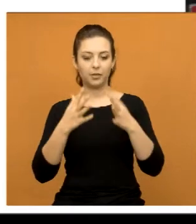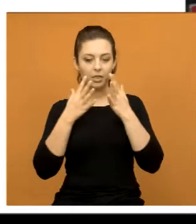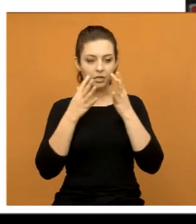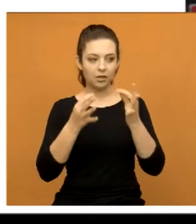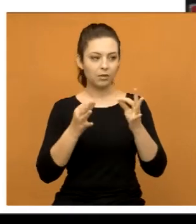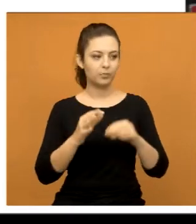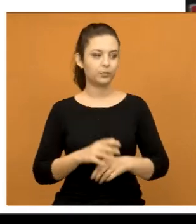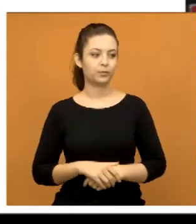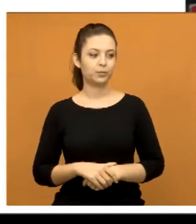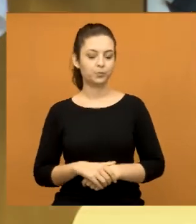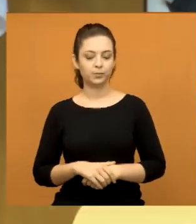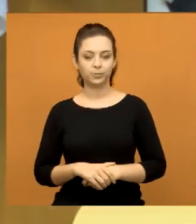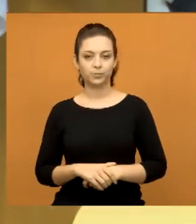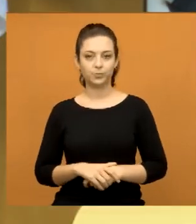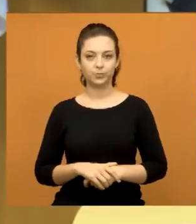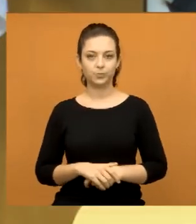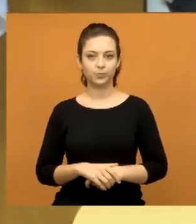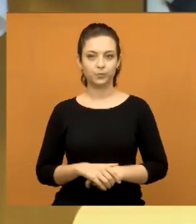foi o seguinte.